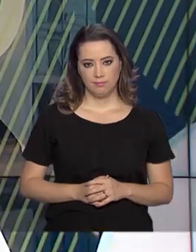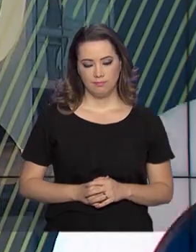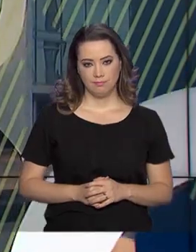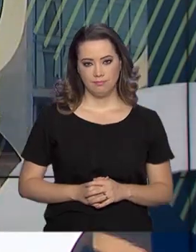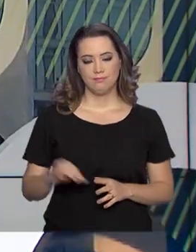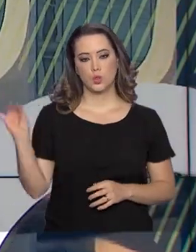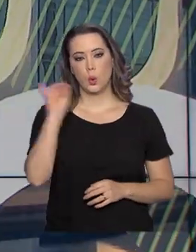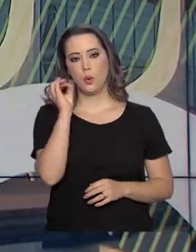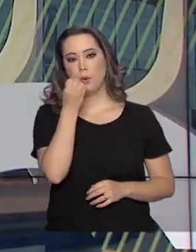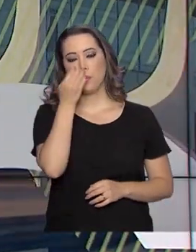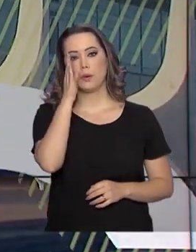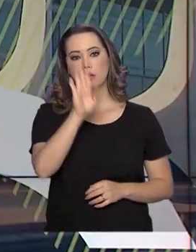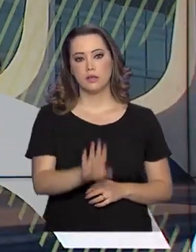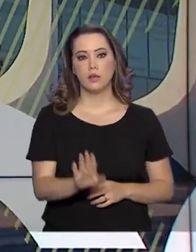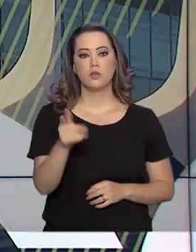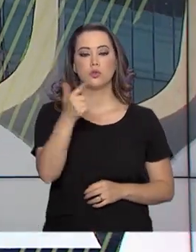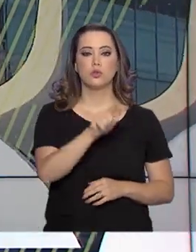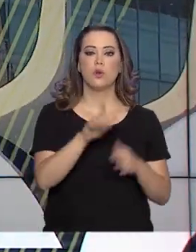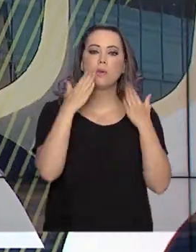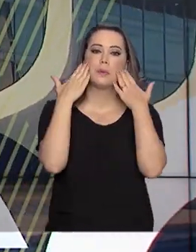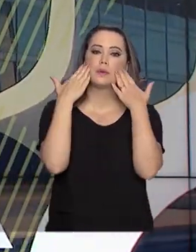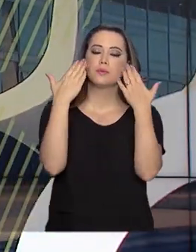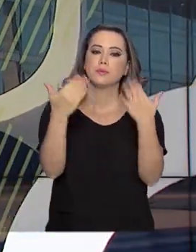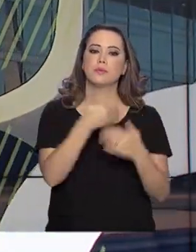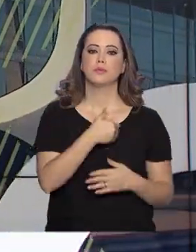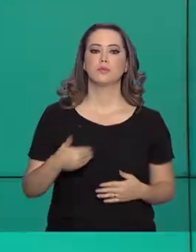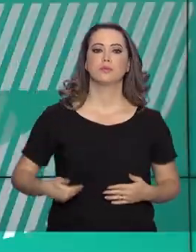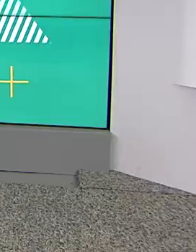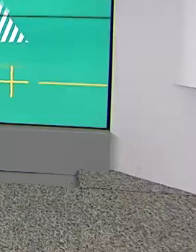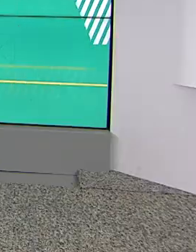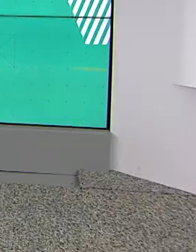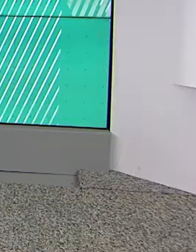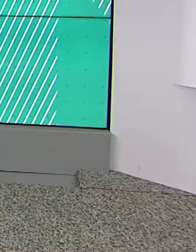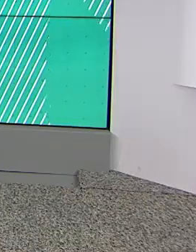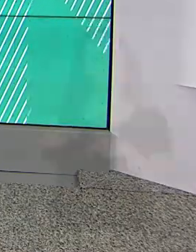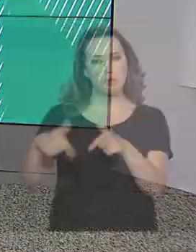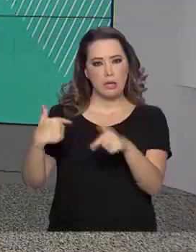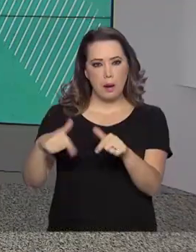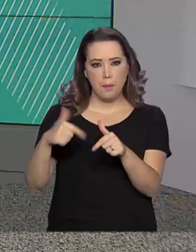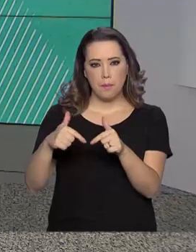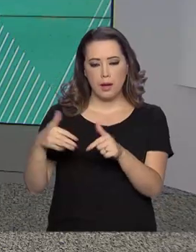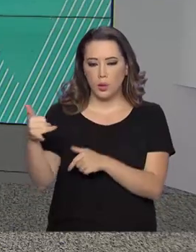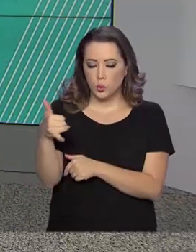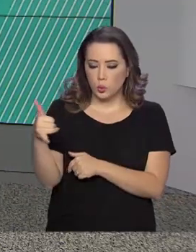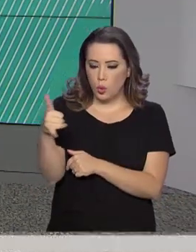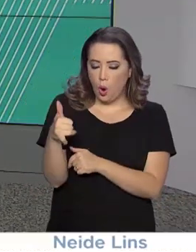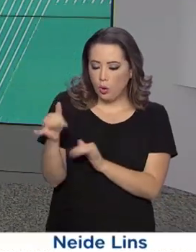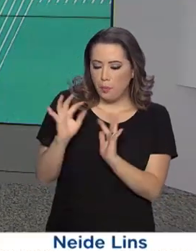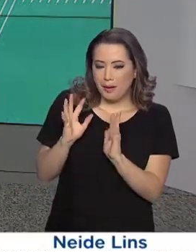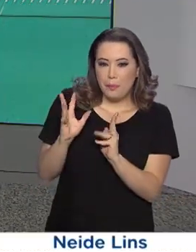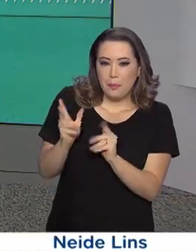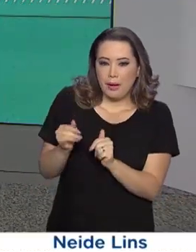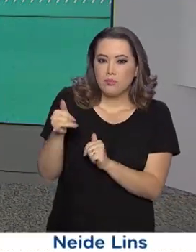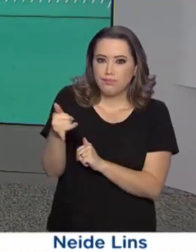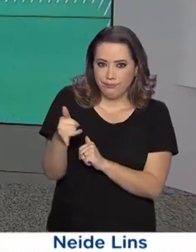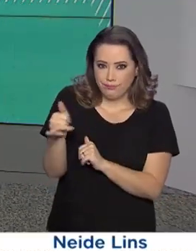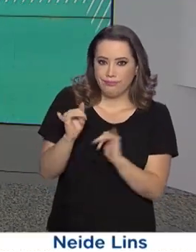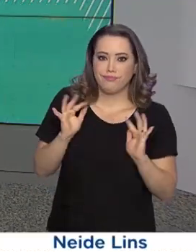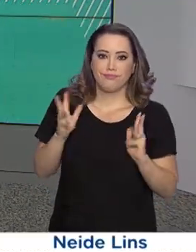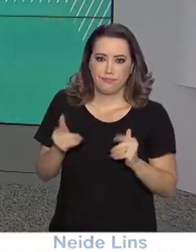Olá, boa tarde. Estamos de volta com o Governo Agora. Continua o trabalho de remoção das manchas de óleo do litoral nordestino.